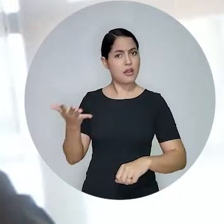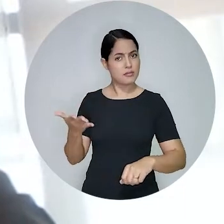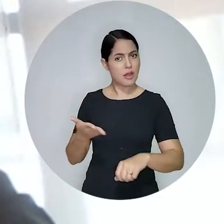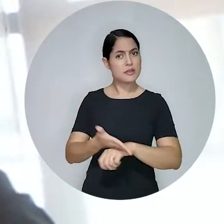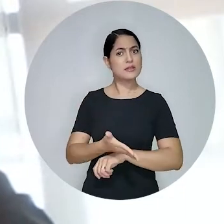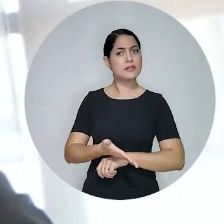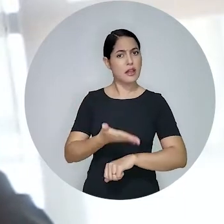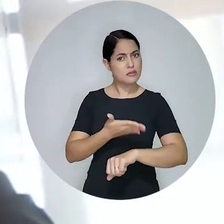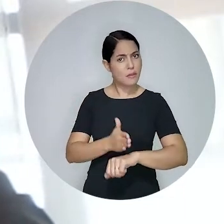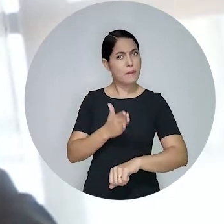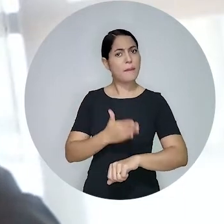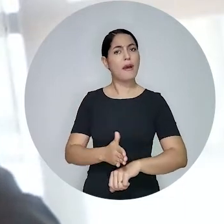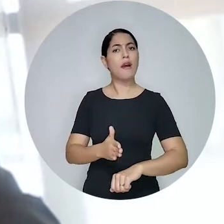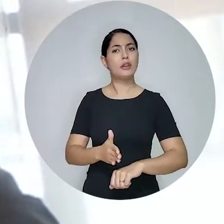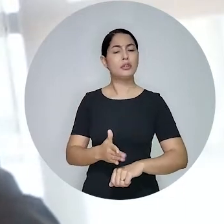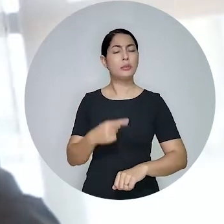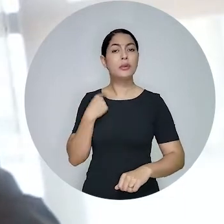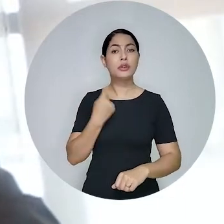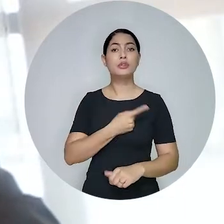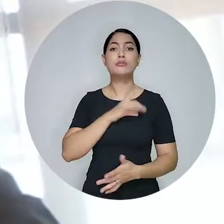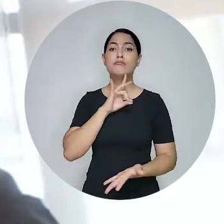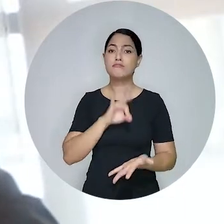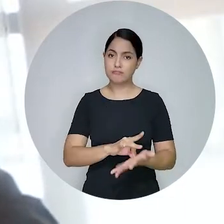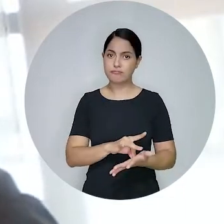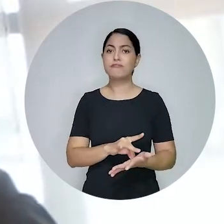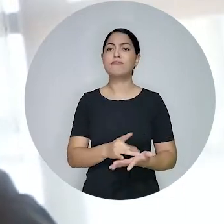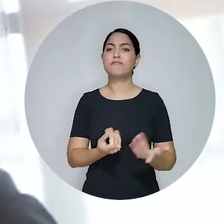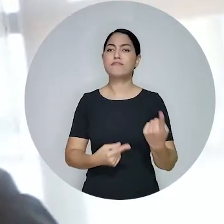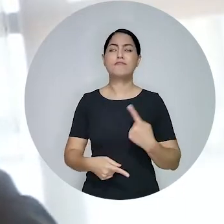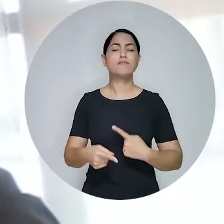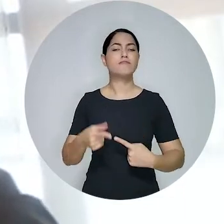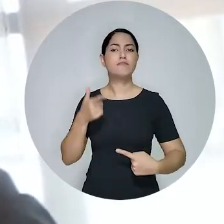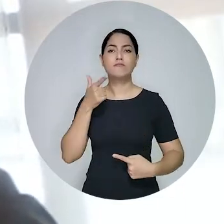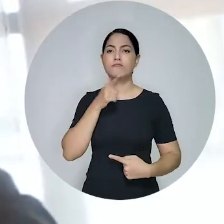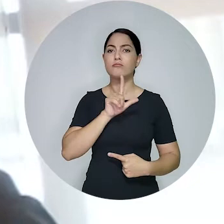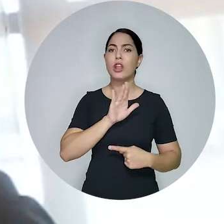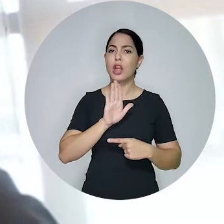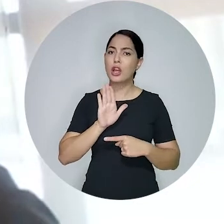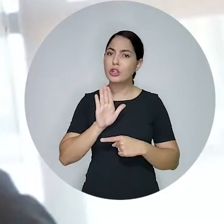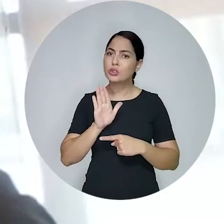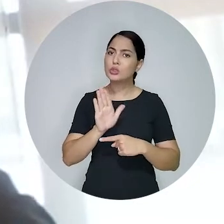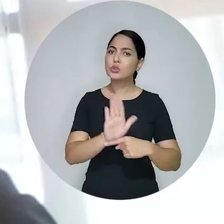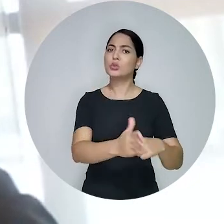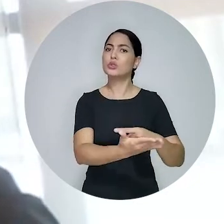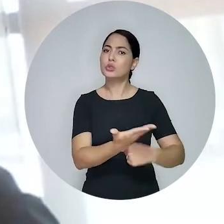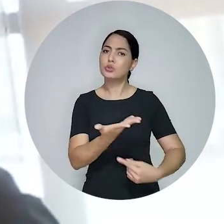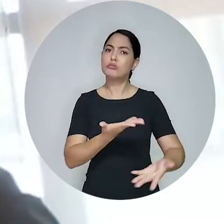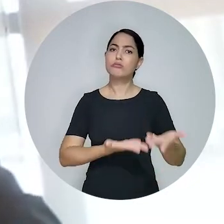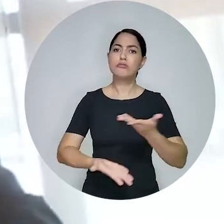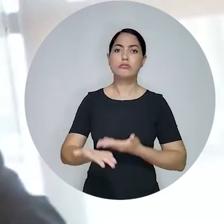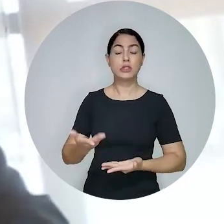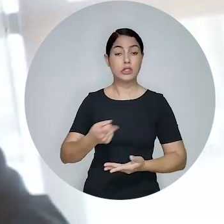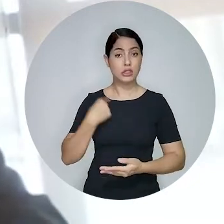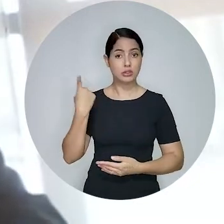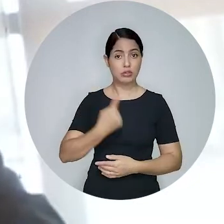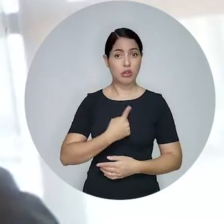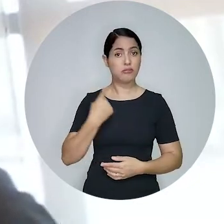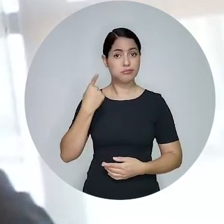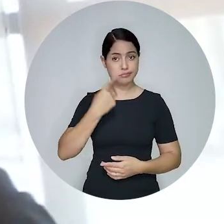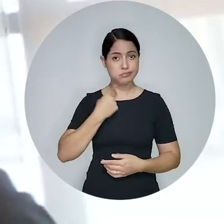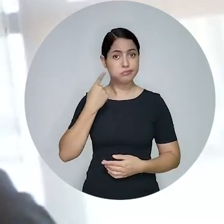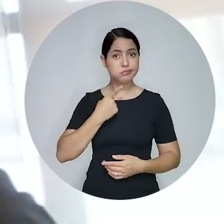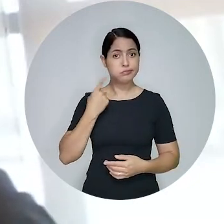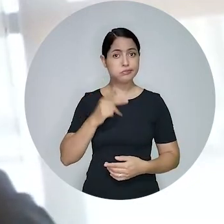efetivo, mais prático. Mudanças que vêm contribuir para que esses canais, que são tão importantes, possam ser cada vez melhor